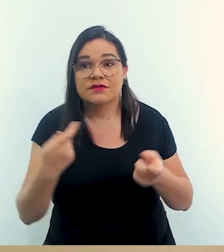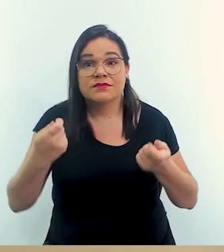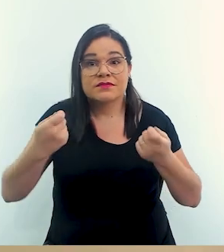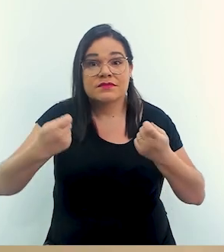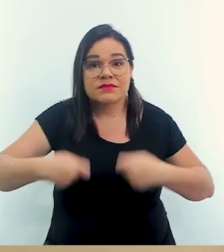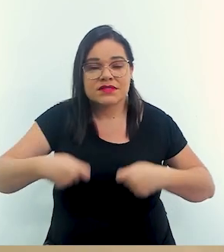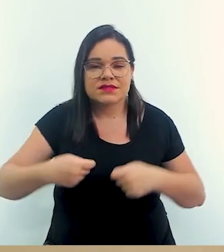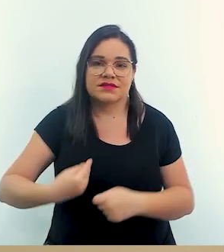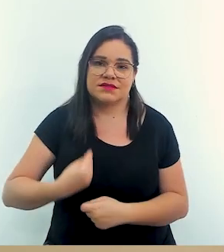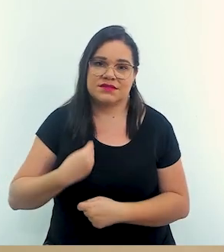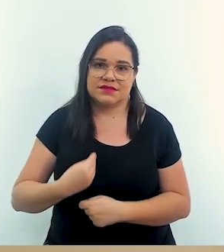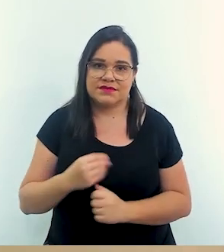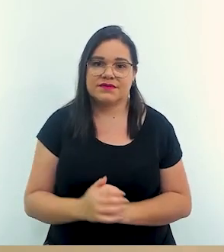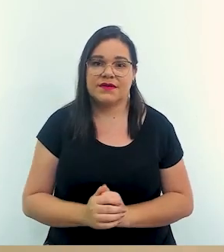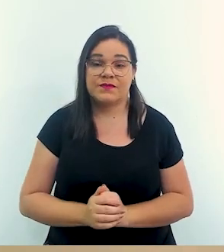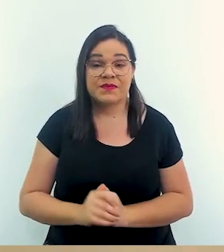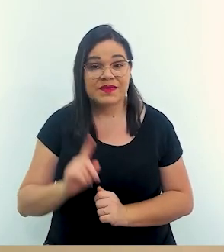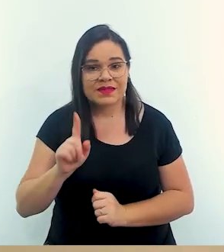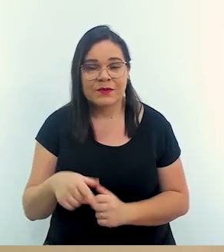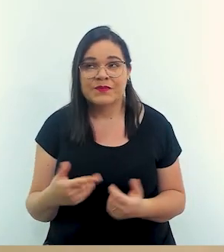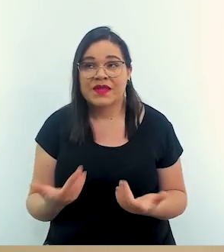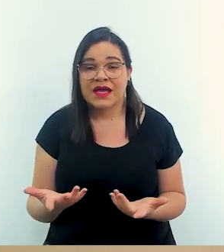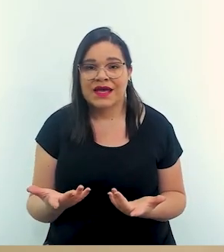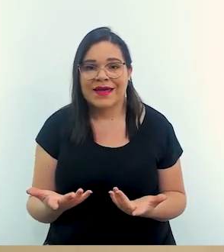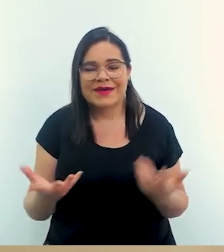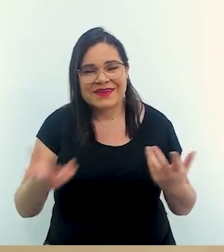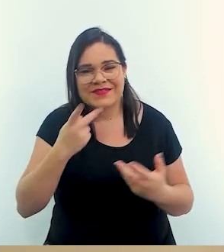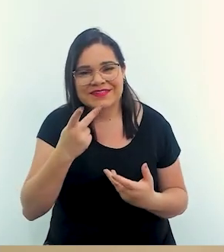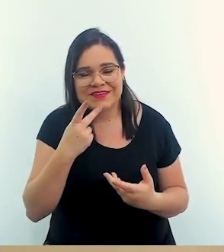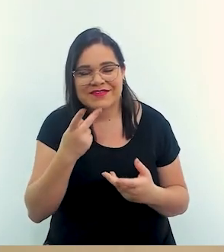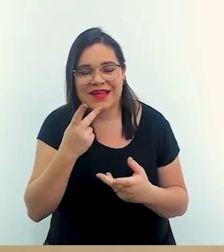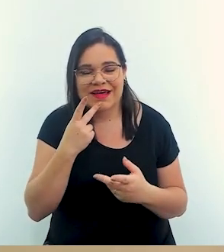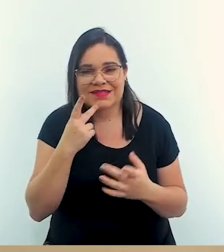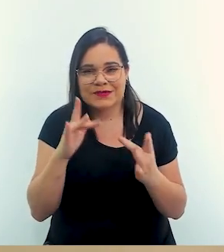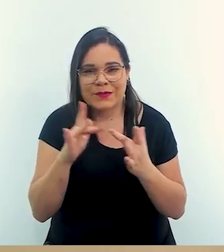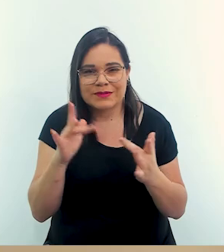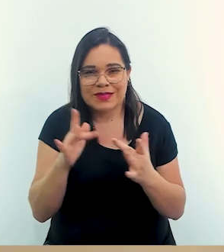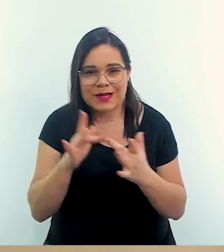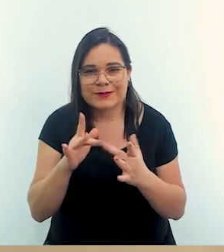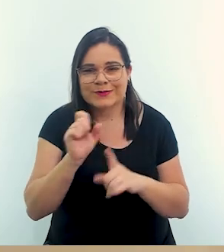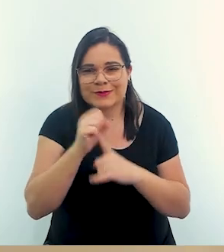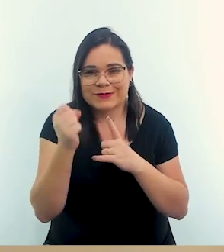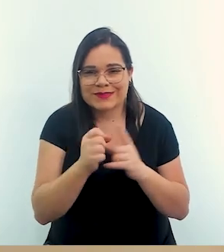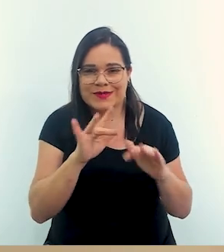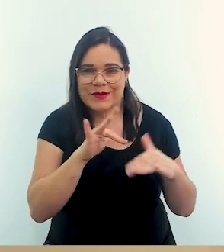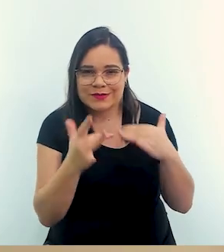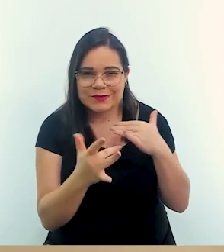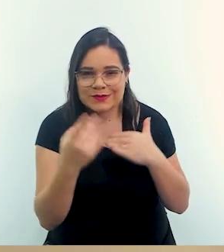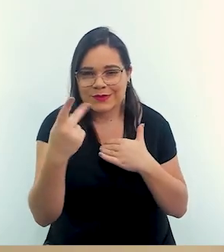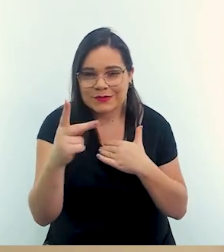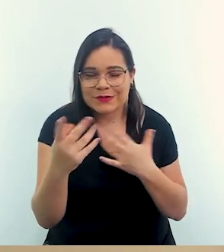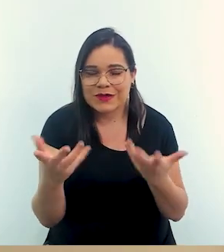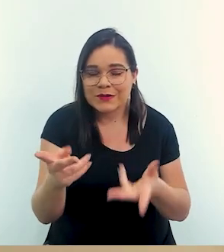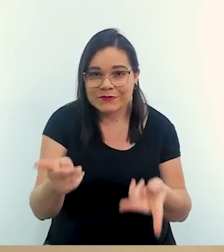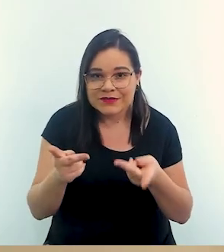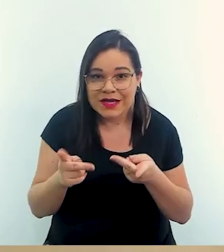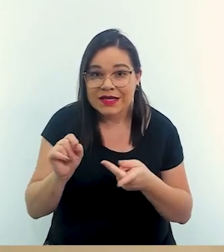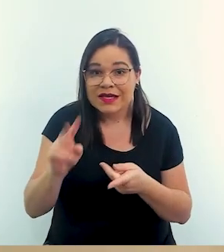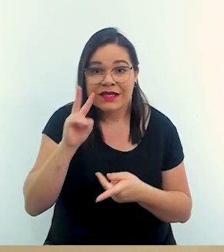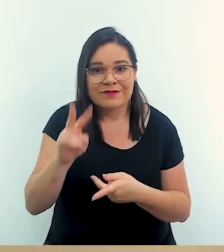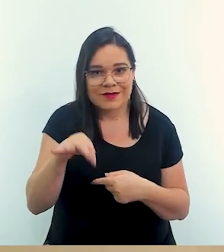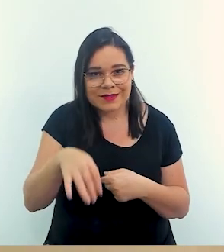a gente precisa viver então enfim queria que você deixasse seus canais queria te agradecer mais uma vez e queria convidar quem